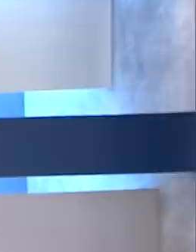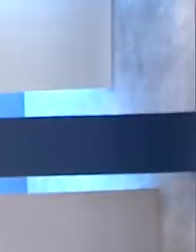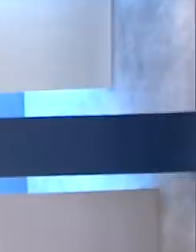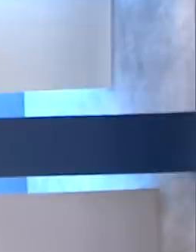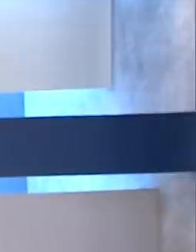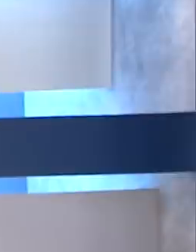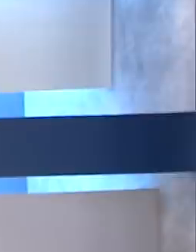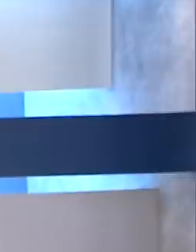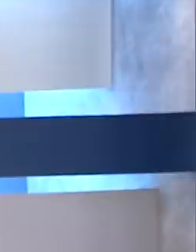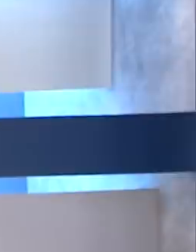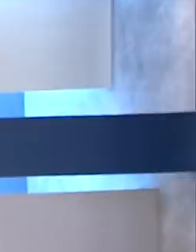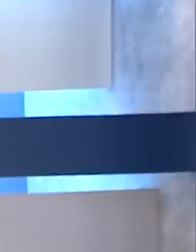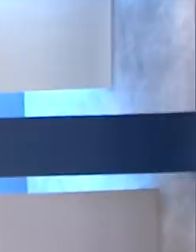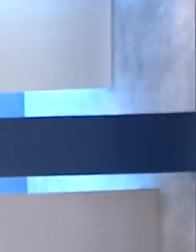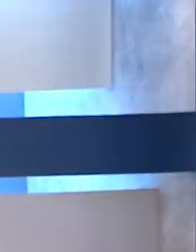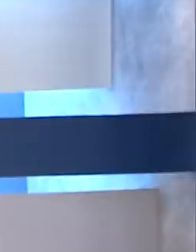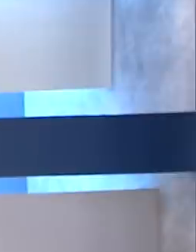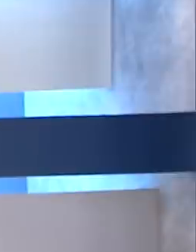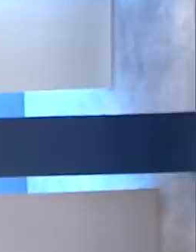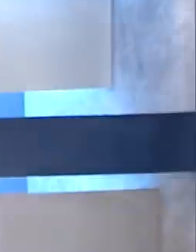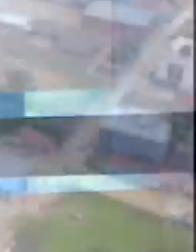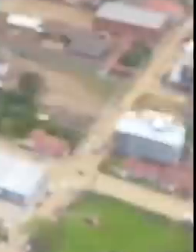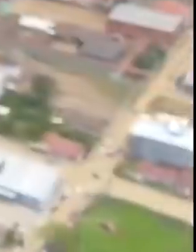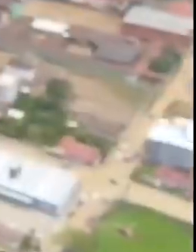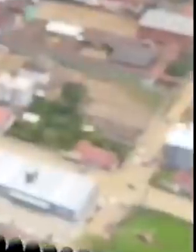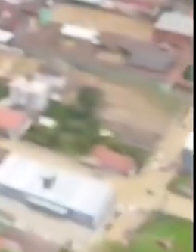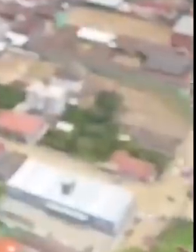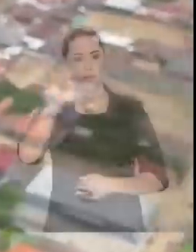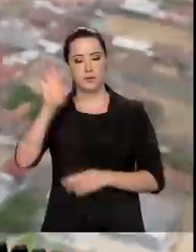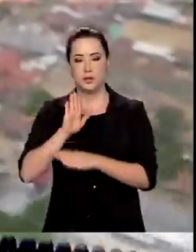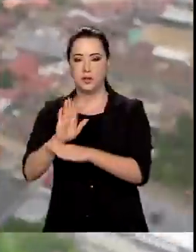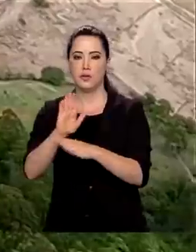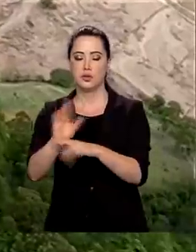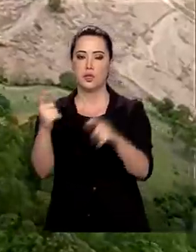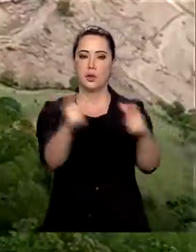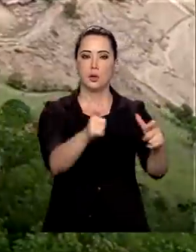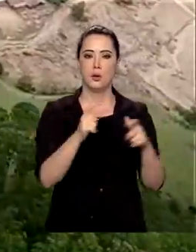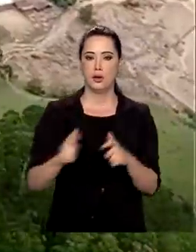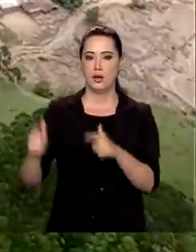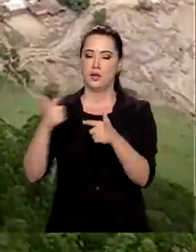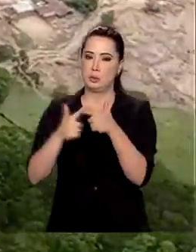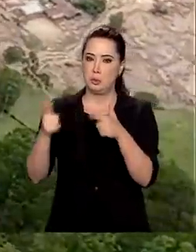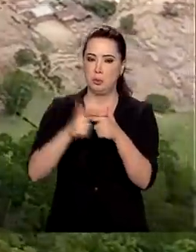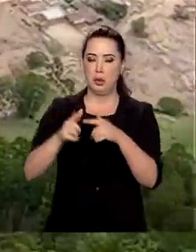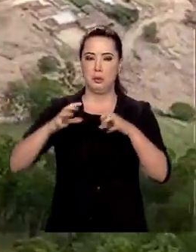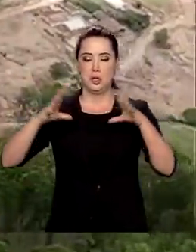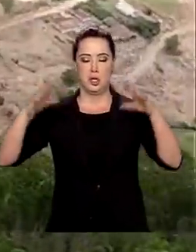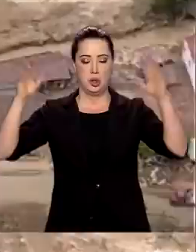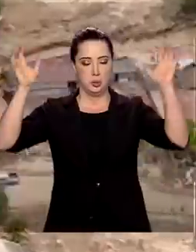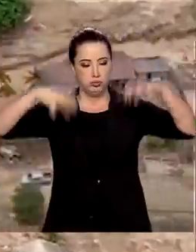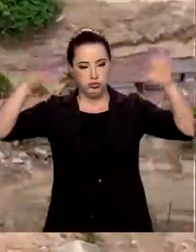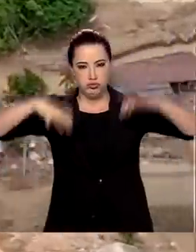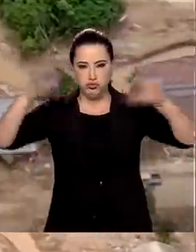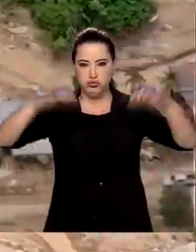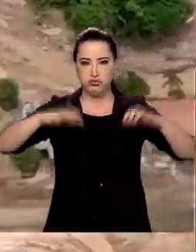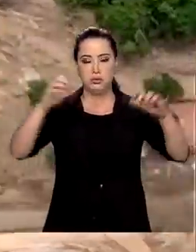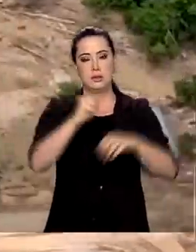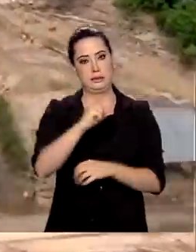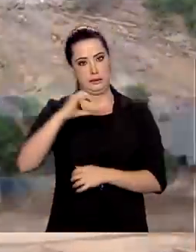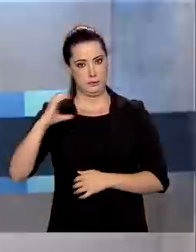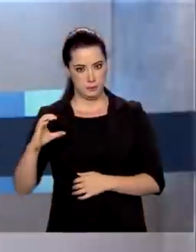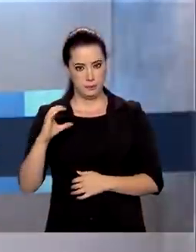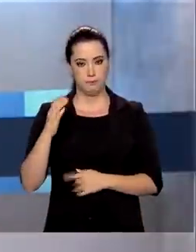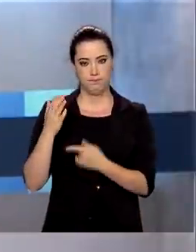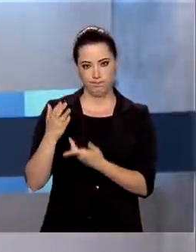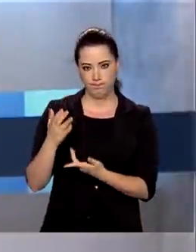Olá, bom dia! Governo Federal vai auxiliar as regiões atingidas por tempestades em Santa Catarina.